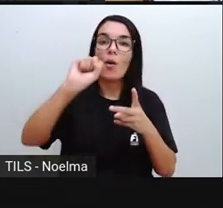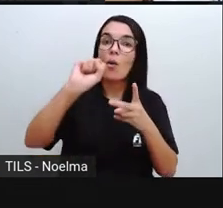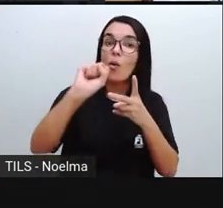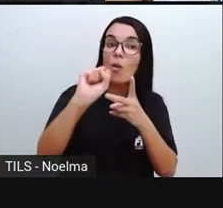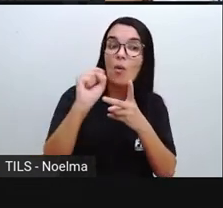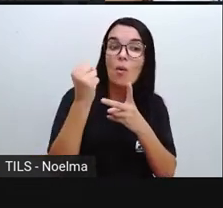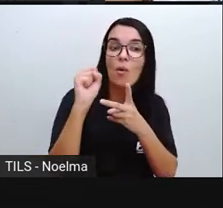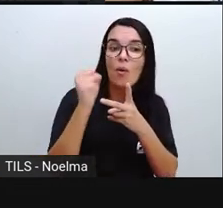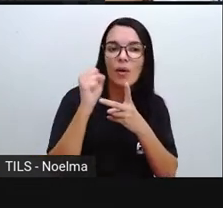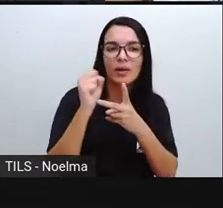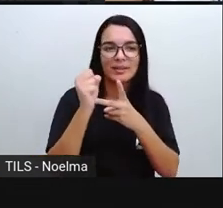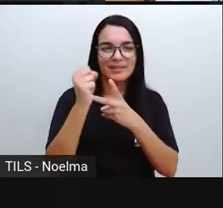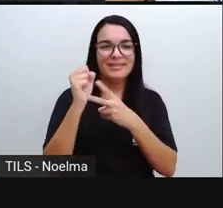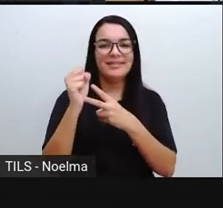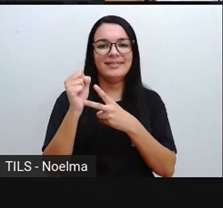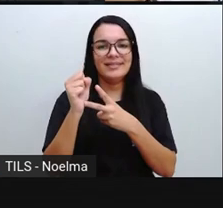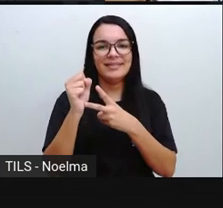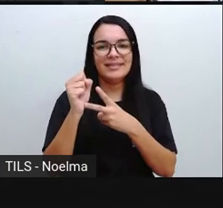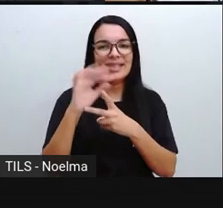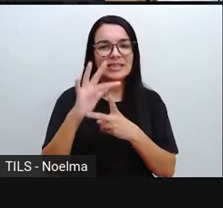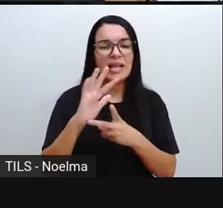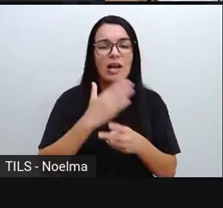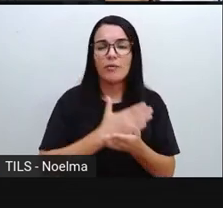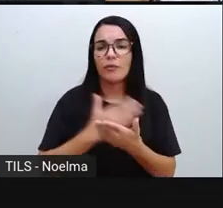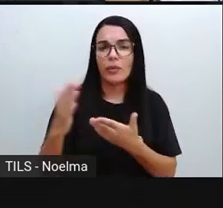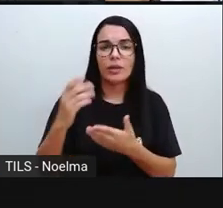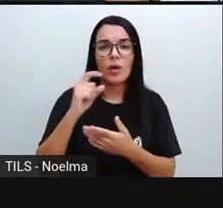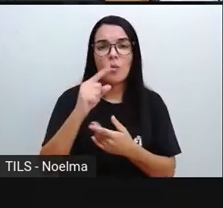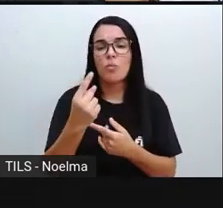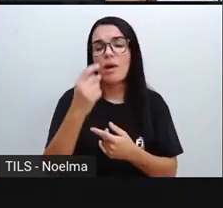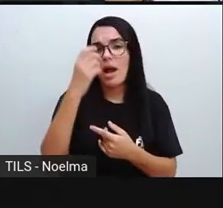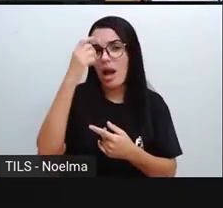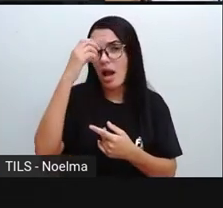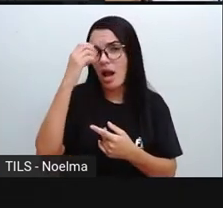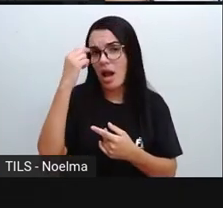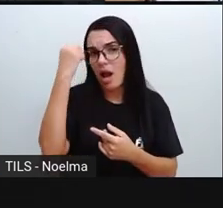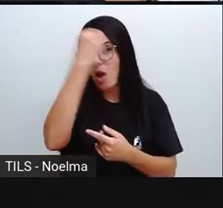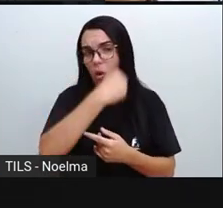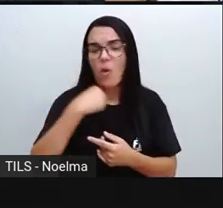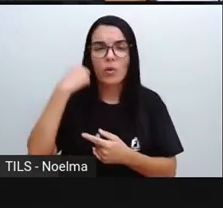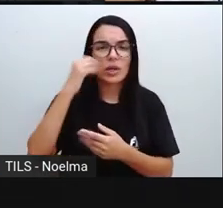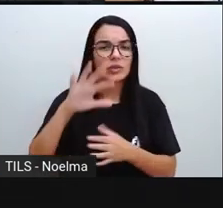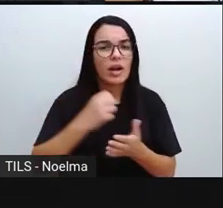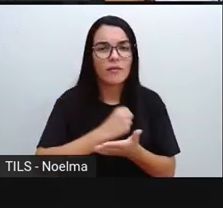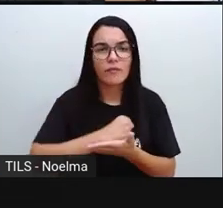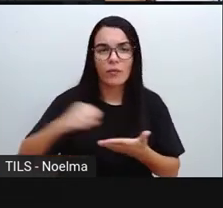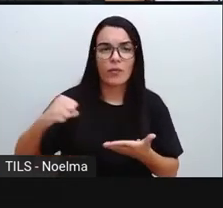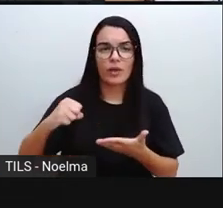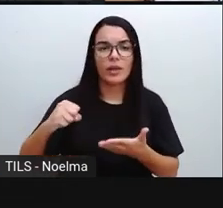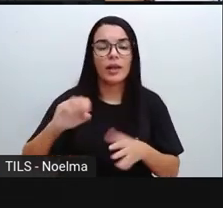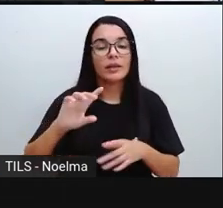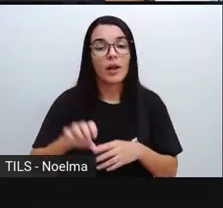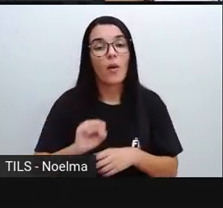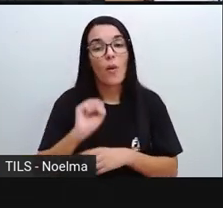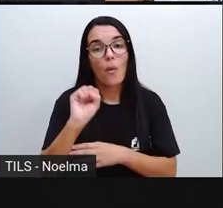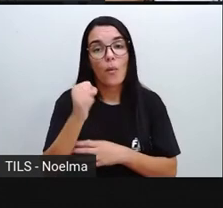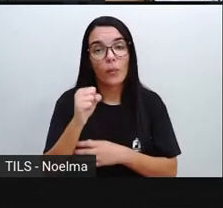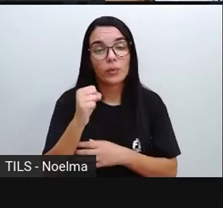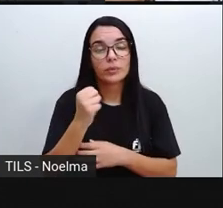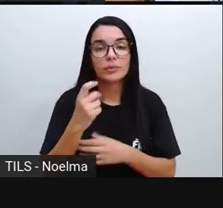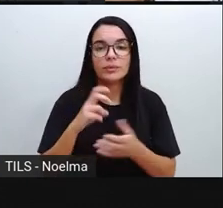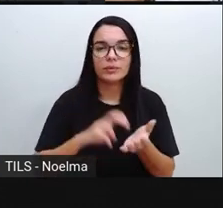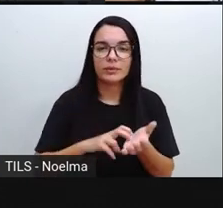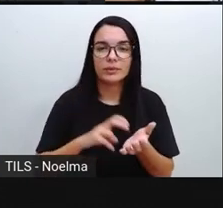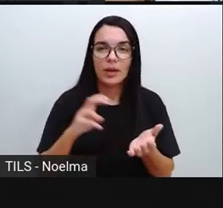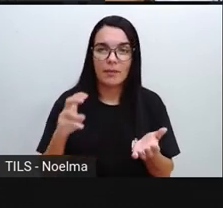horas são? Passou uma hora entre o horário que ela se arrumou, né, que ela levantou e se arrumou. Então, oito horas, né?